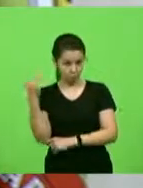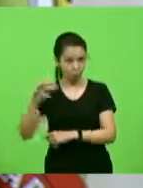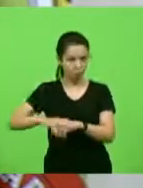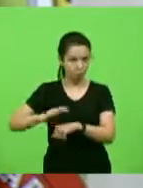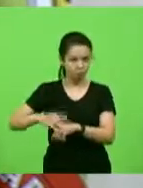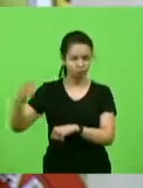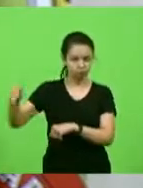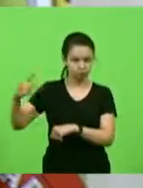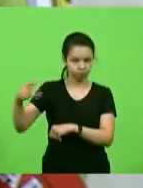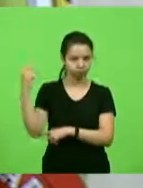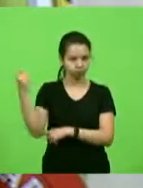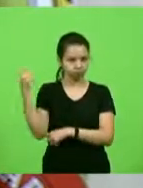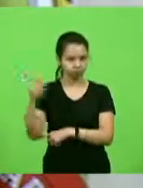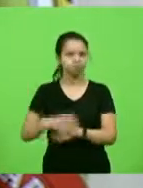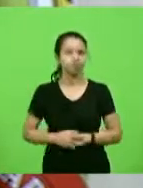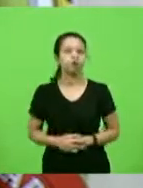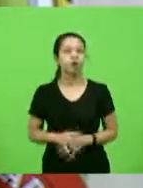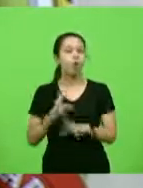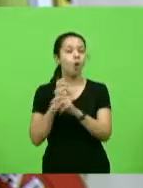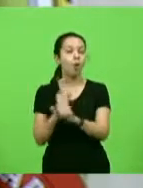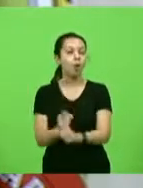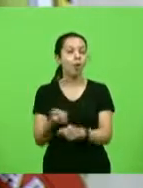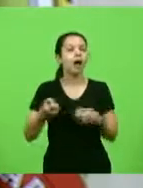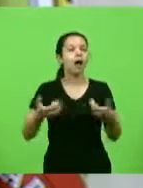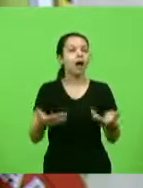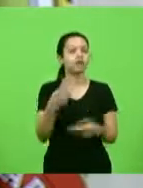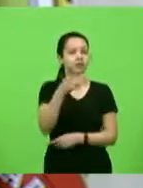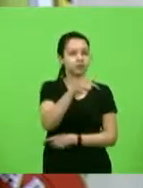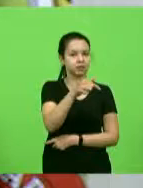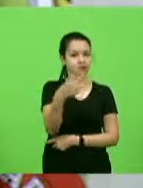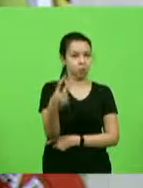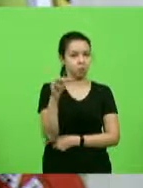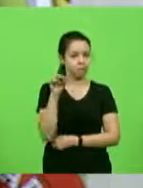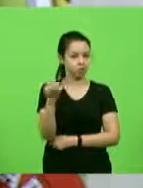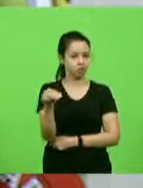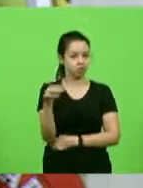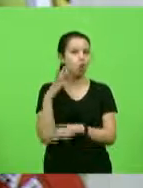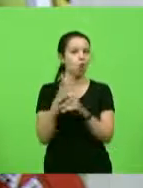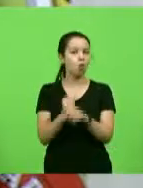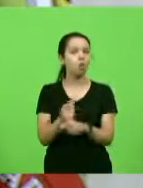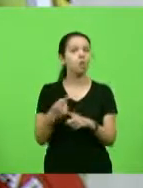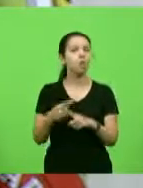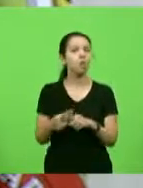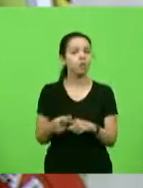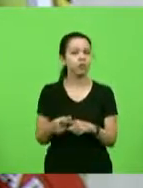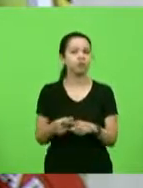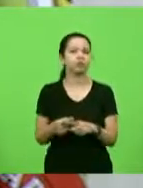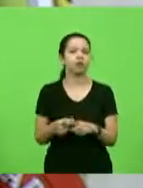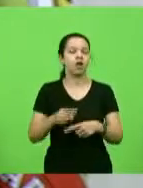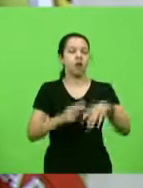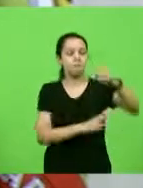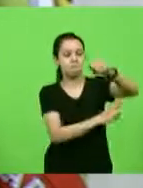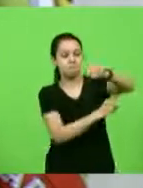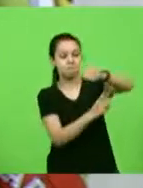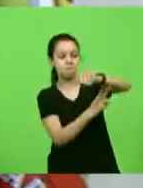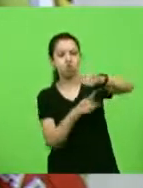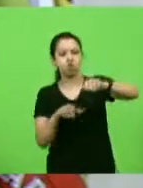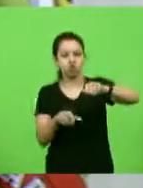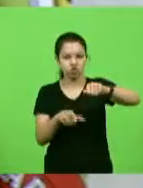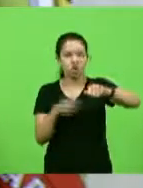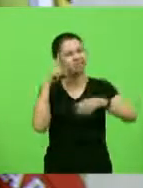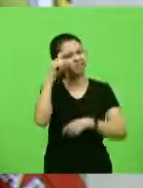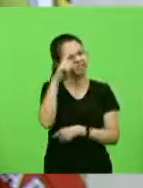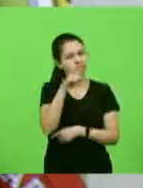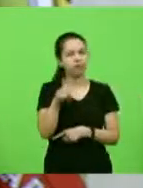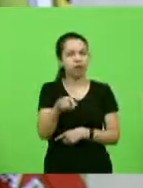gastos é de 72 milhões por conta de uma ponte complexa que lá existe sobre